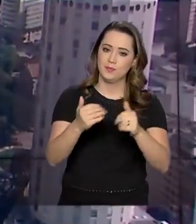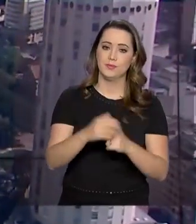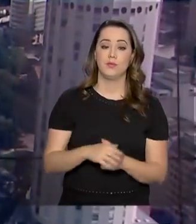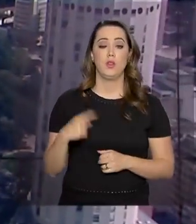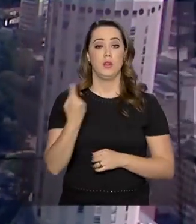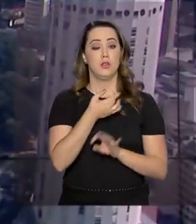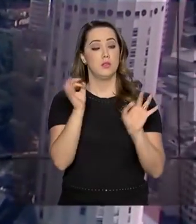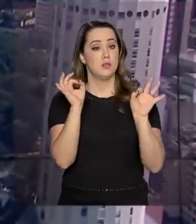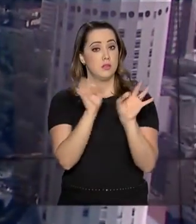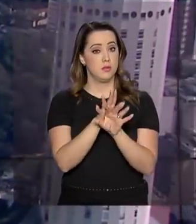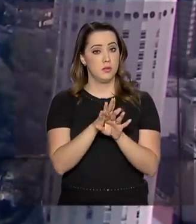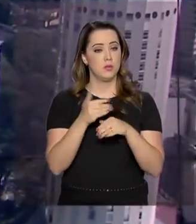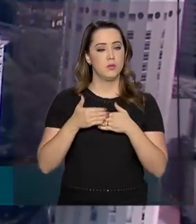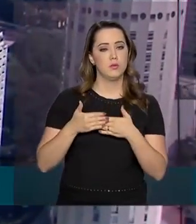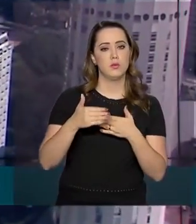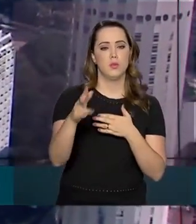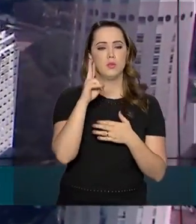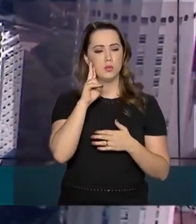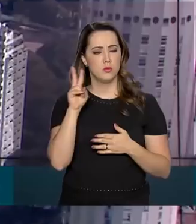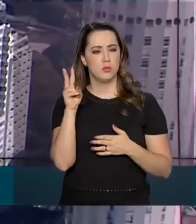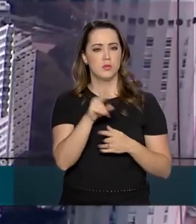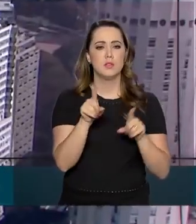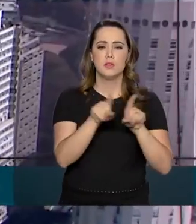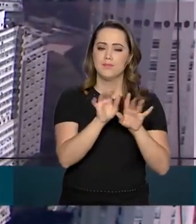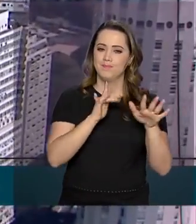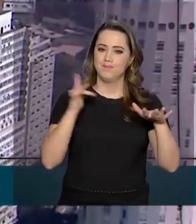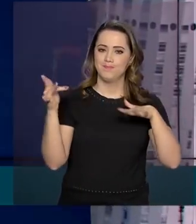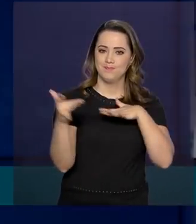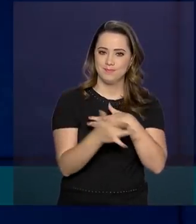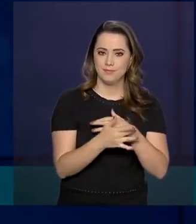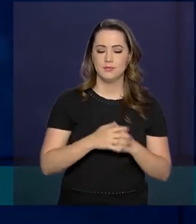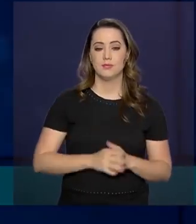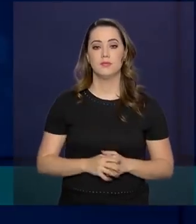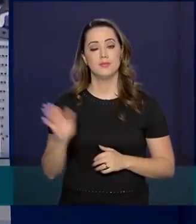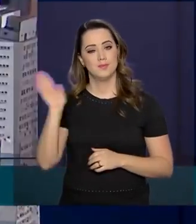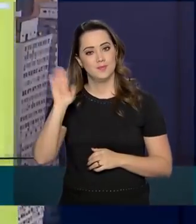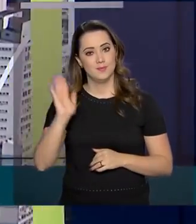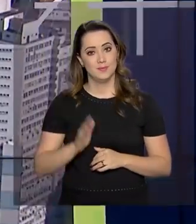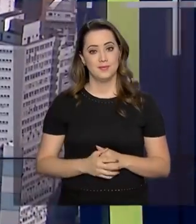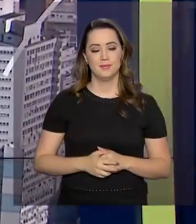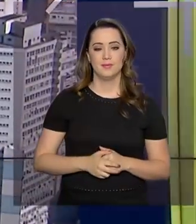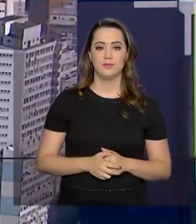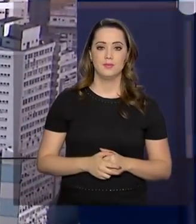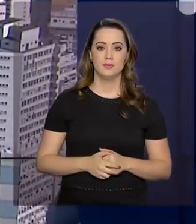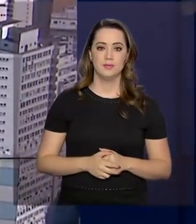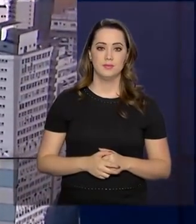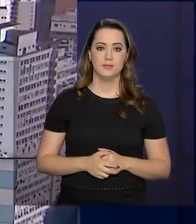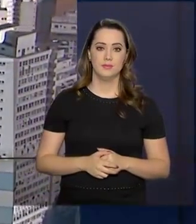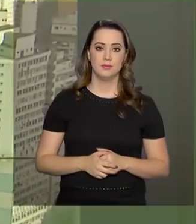agora fica por aqui. Continue nos acompanhando também pelas redes sociais. Até a próxima edição.